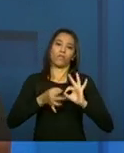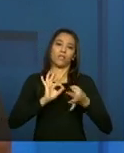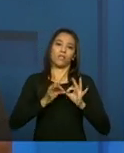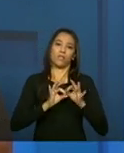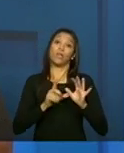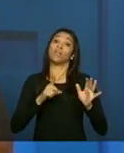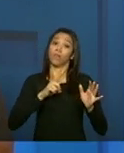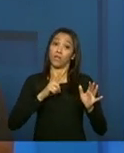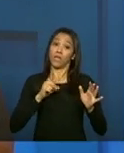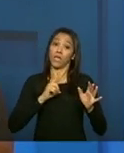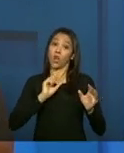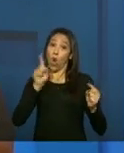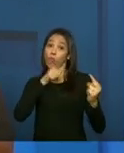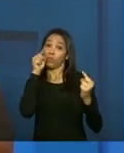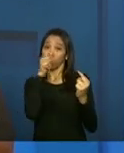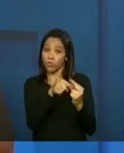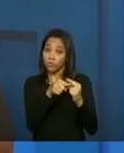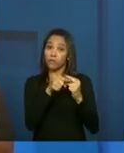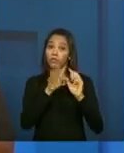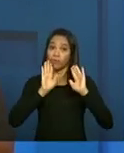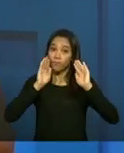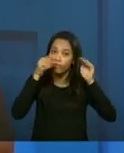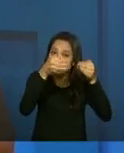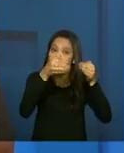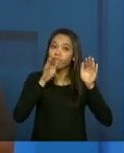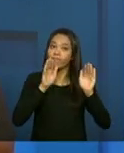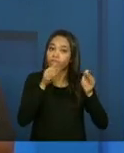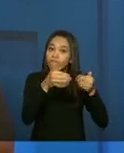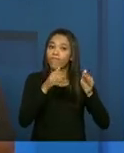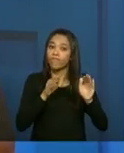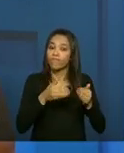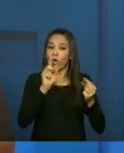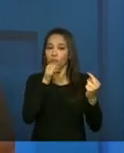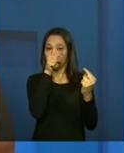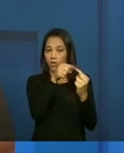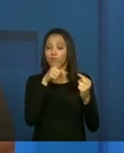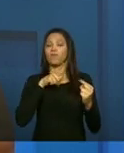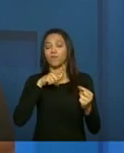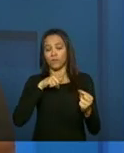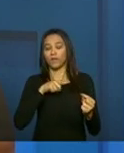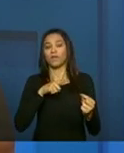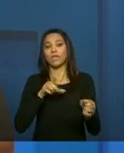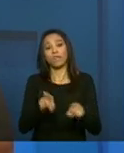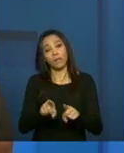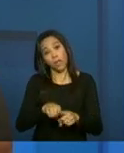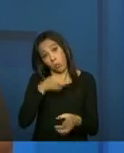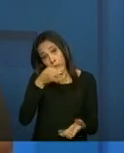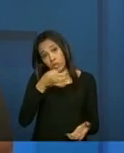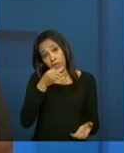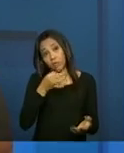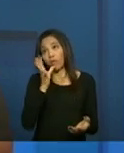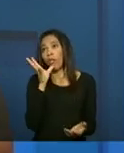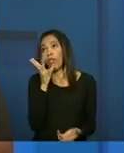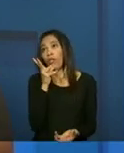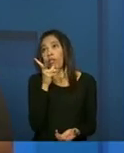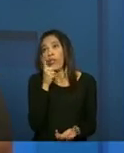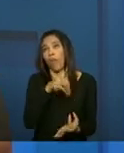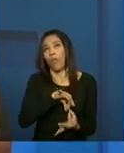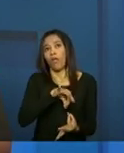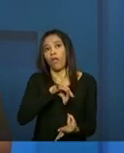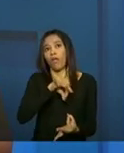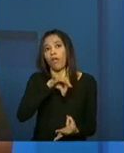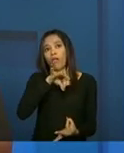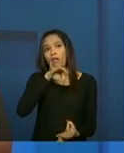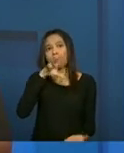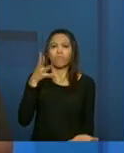fim, tem que ter um objetivo específico. E também, assim, a gente sugere que não sejam muito longas, que a duração seja